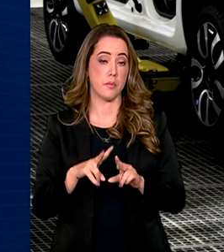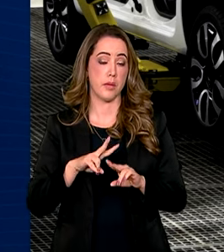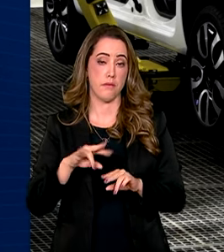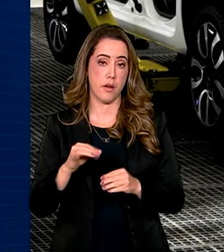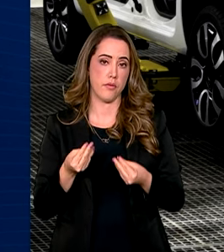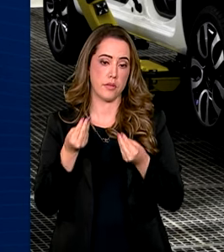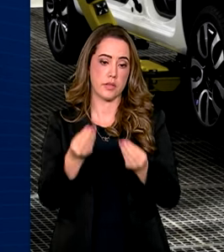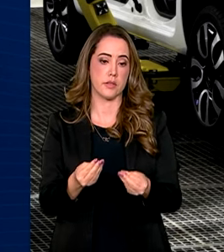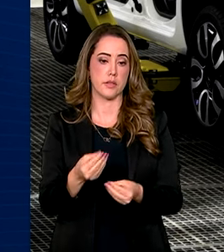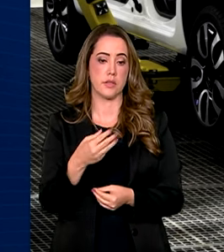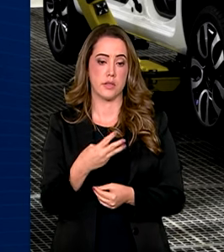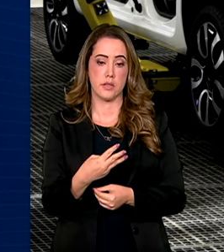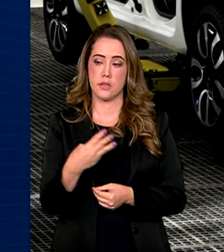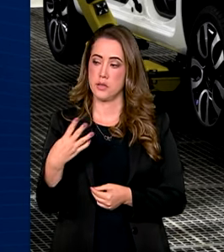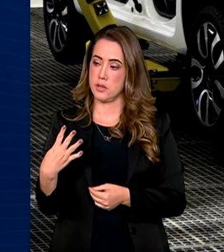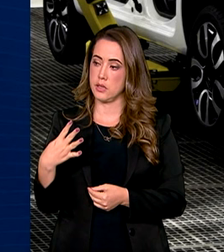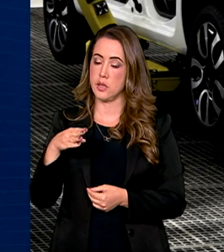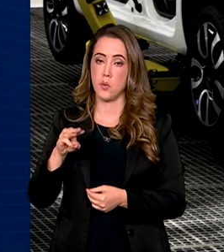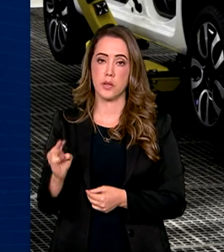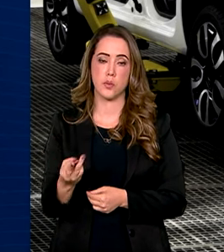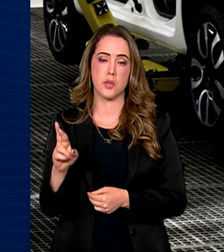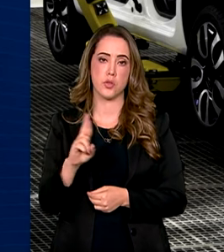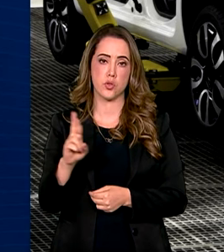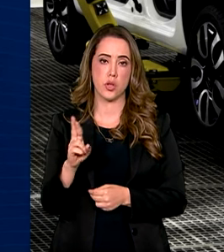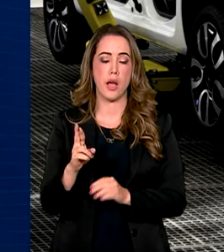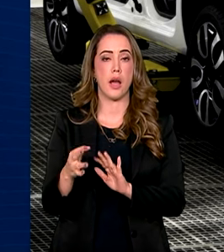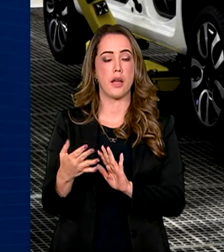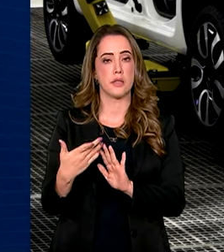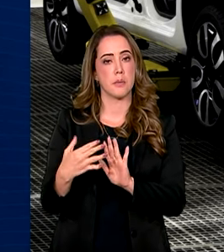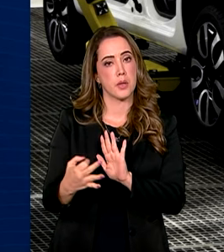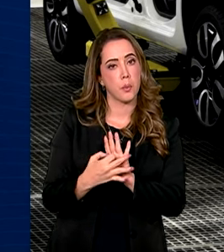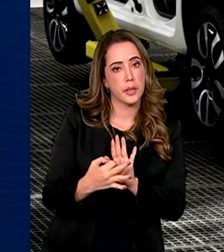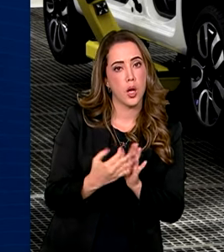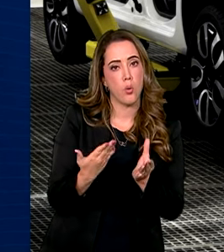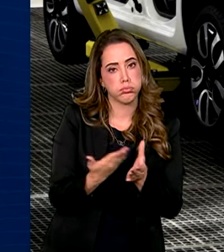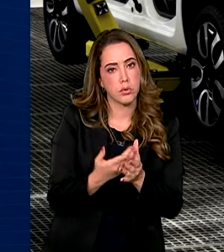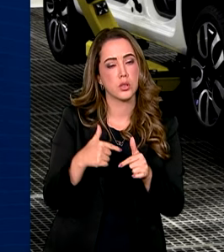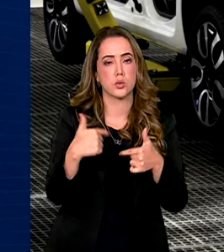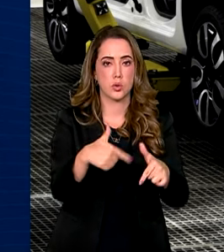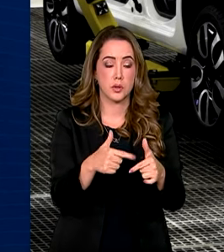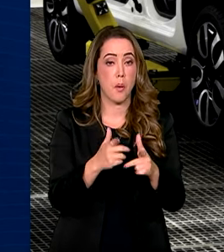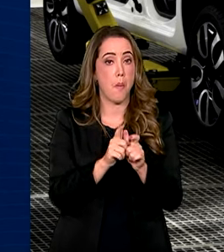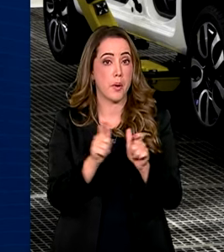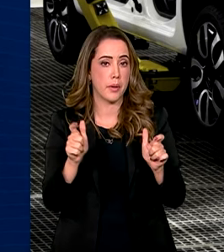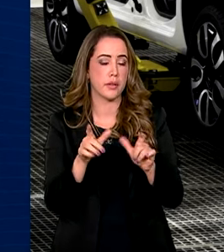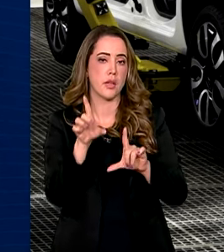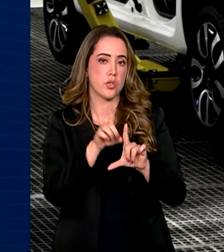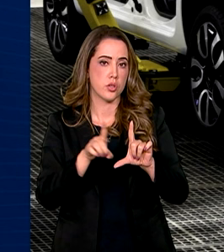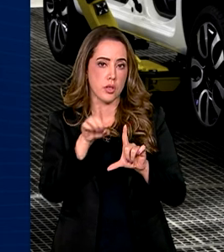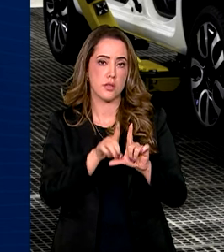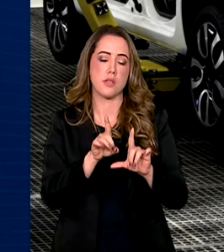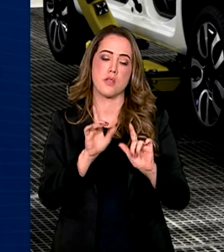disponibilizados 34 milhões de reais para consultorias voltadas para aumentar a digitalização e a